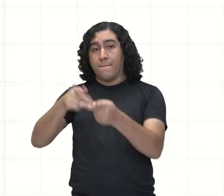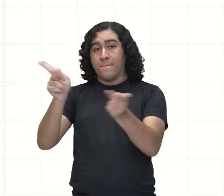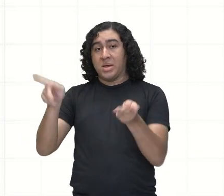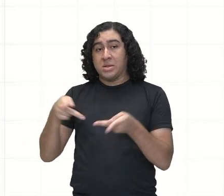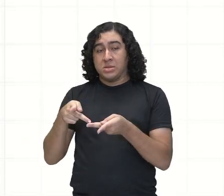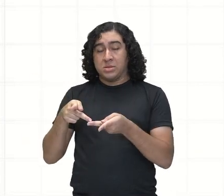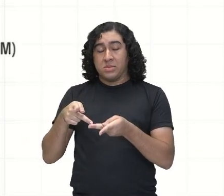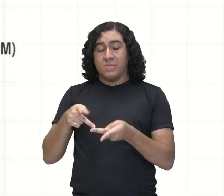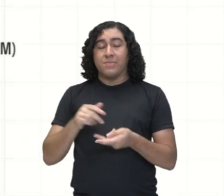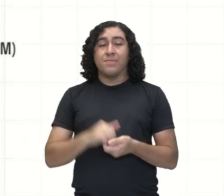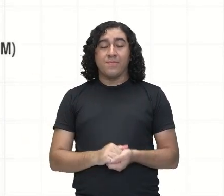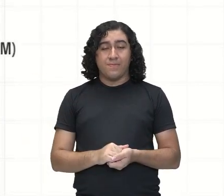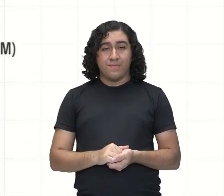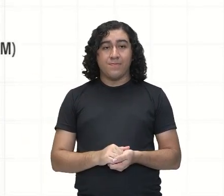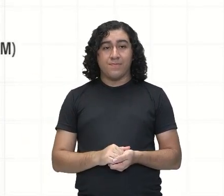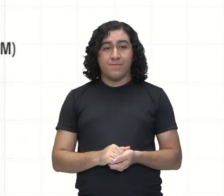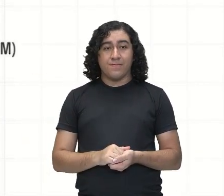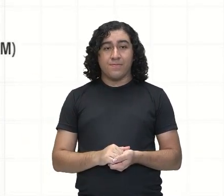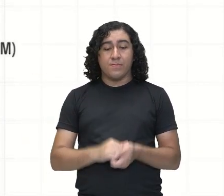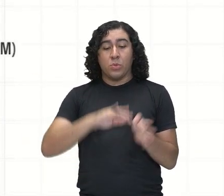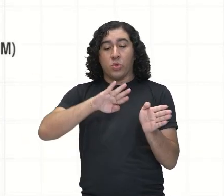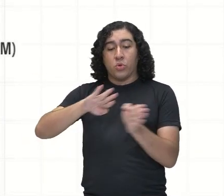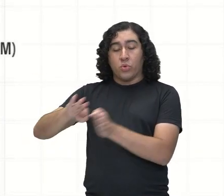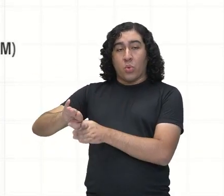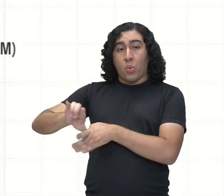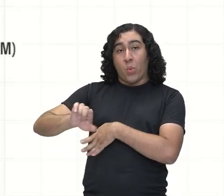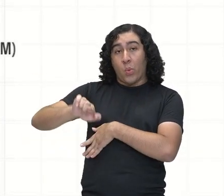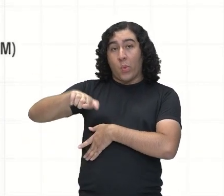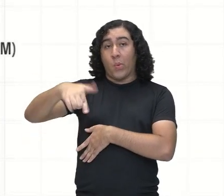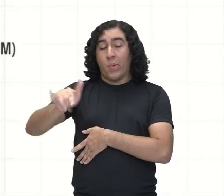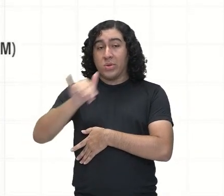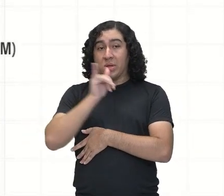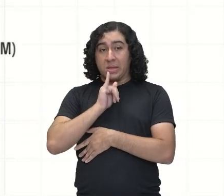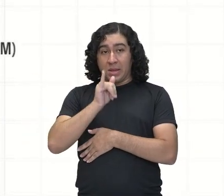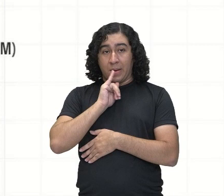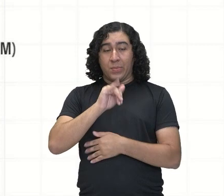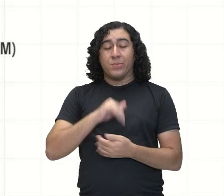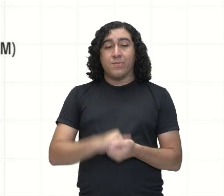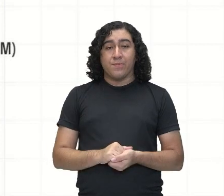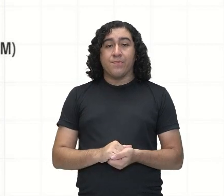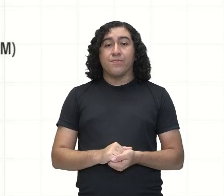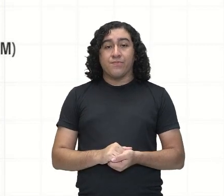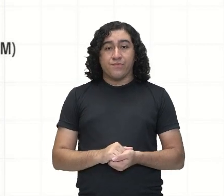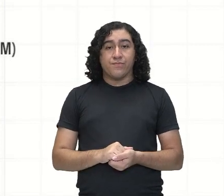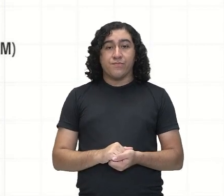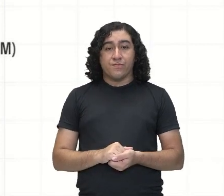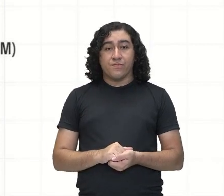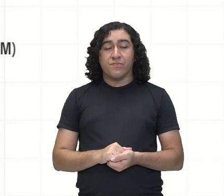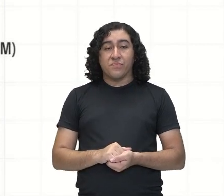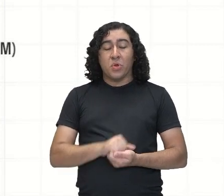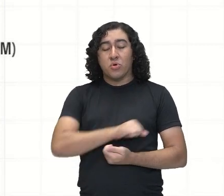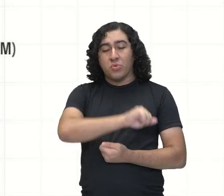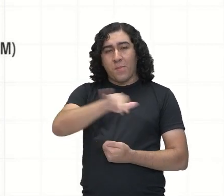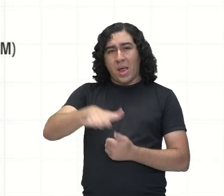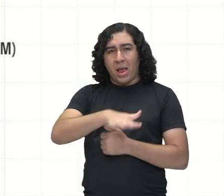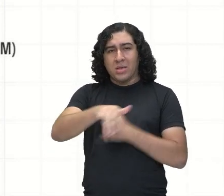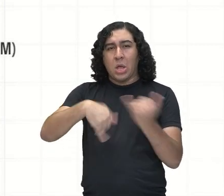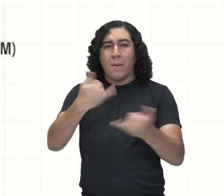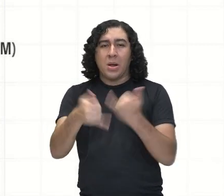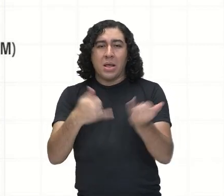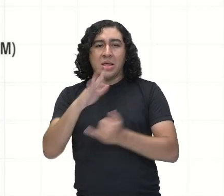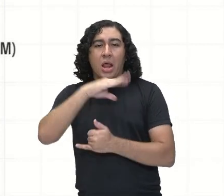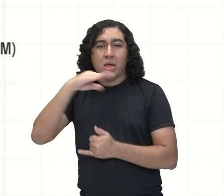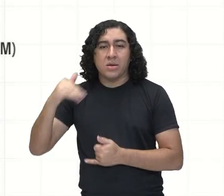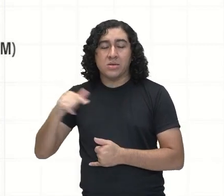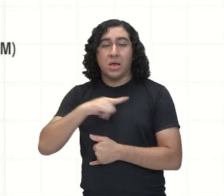Muito bem. Vamos aqui para mais um probleminha. Um parque infantil tem um